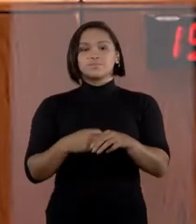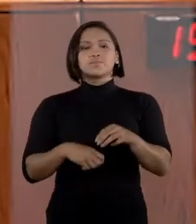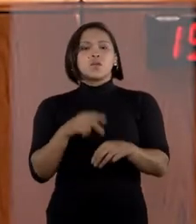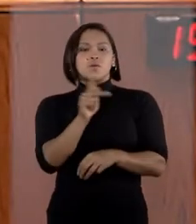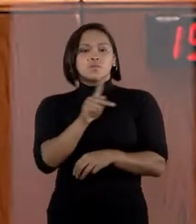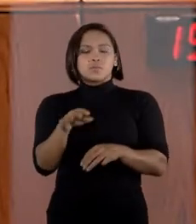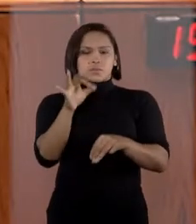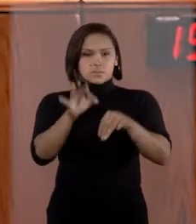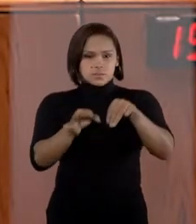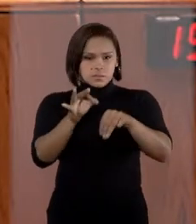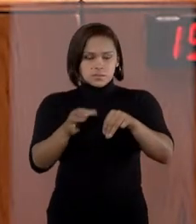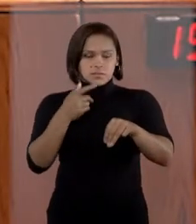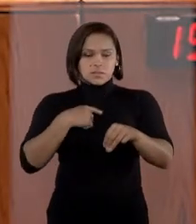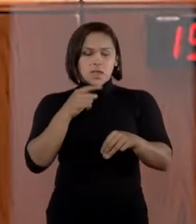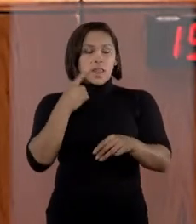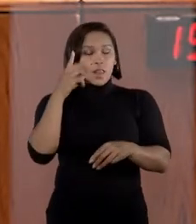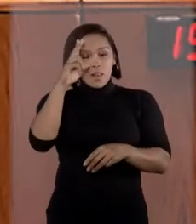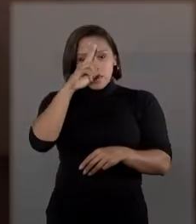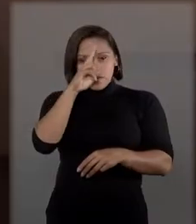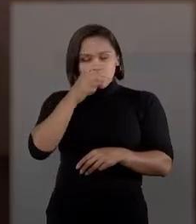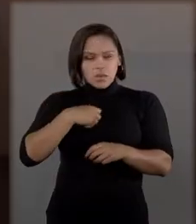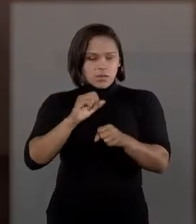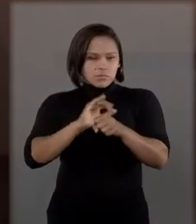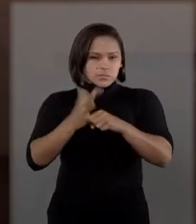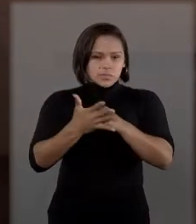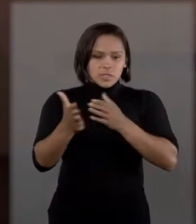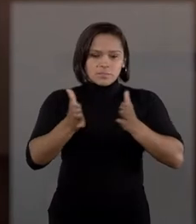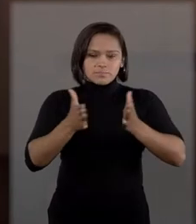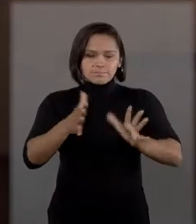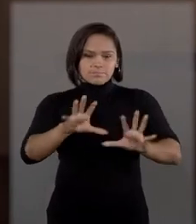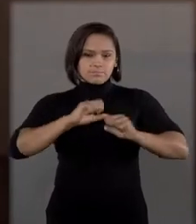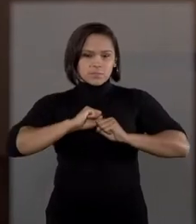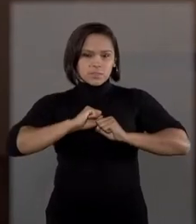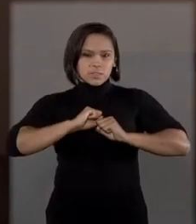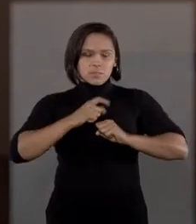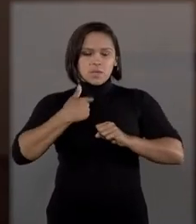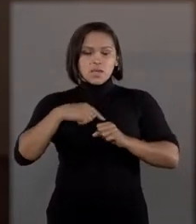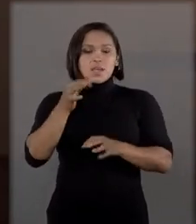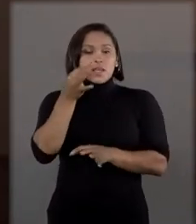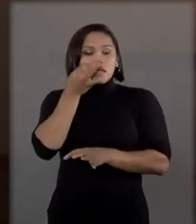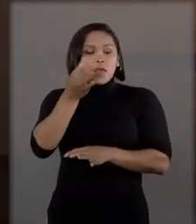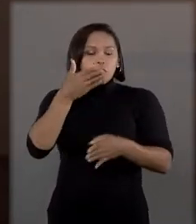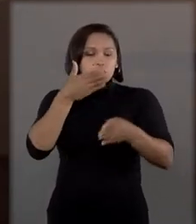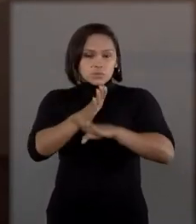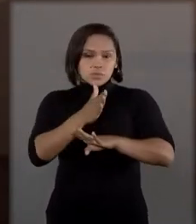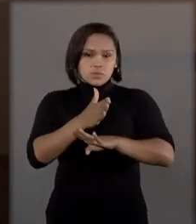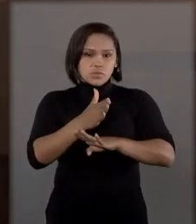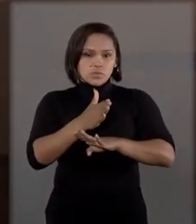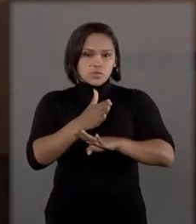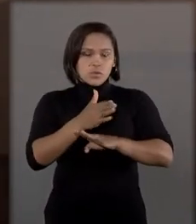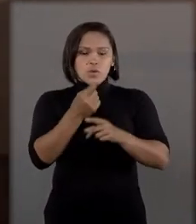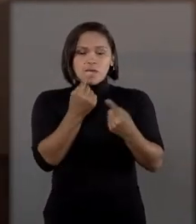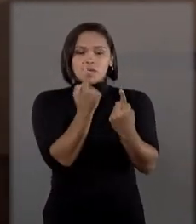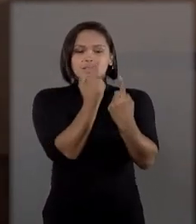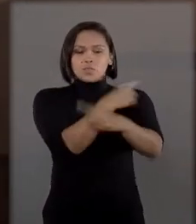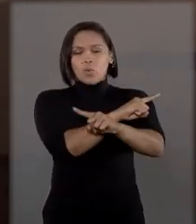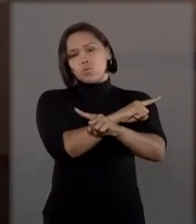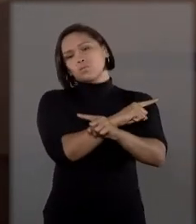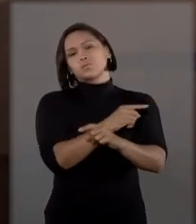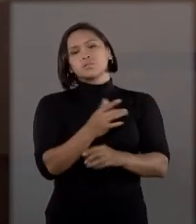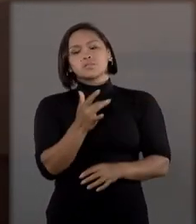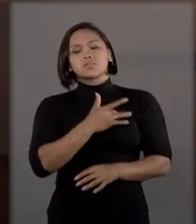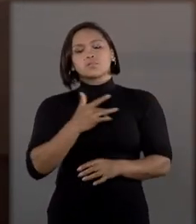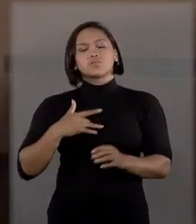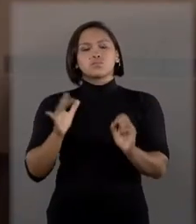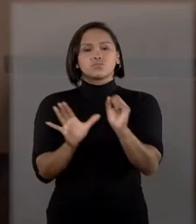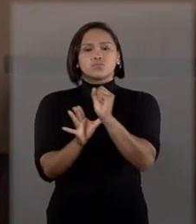do STJ lembrou que, em meio a uma pandemia, medidas como a que autorizou as eleições presenciais, contrariam as normas de proteção da saúde